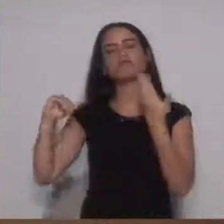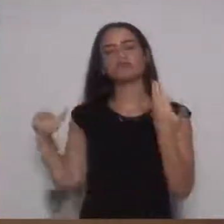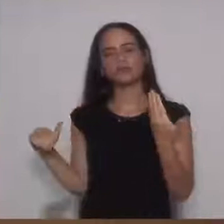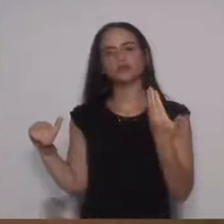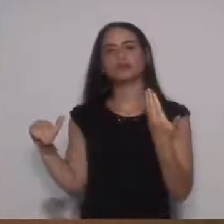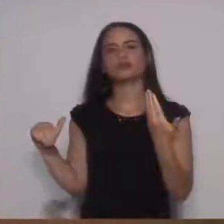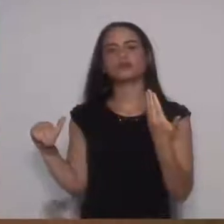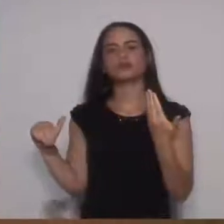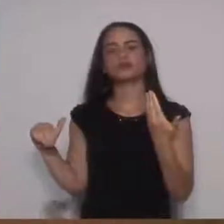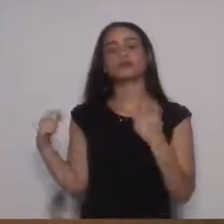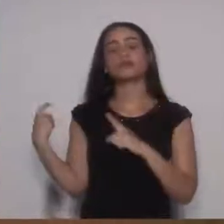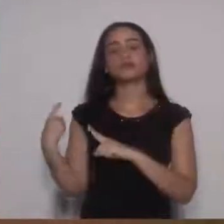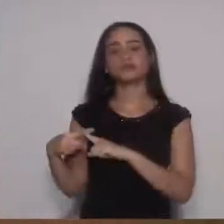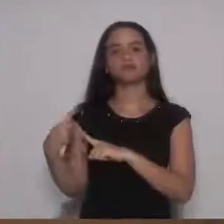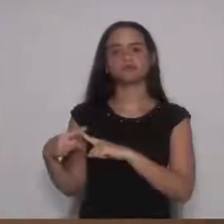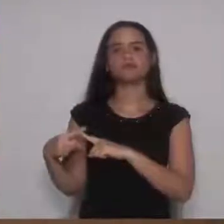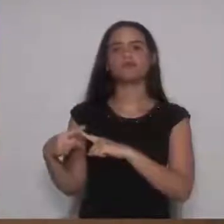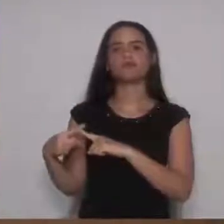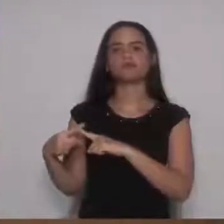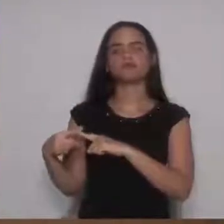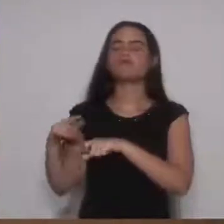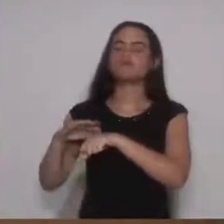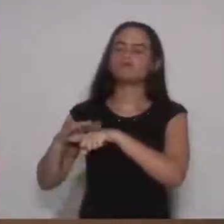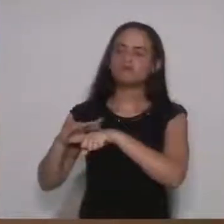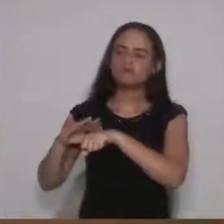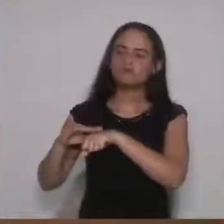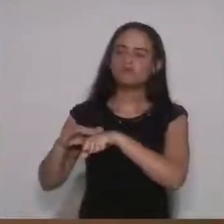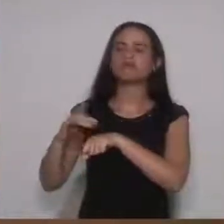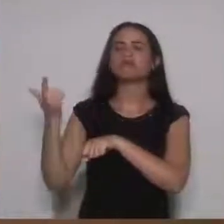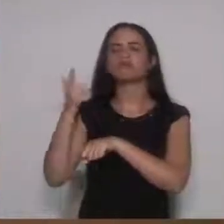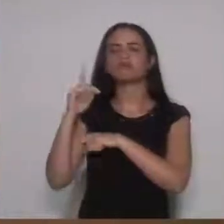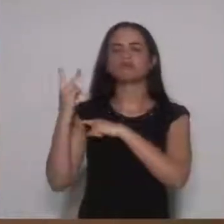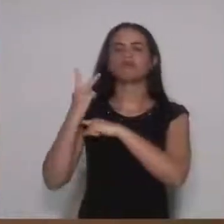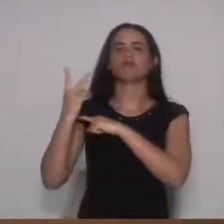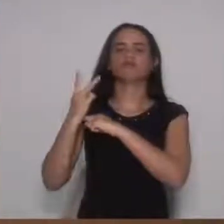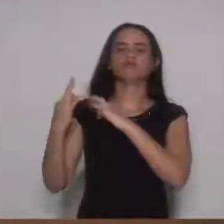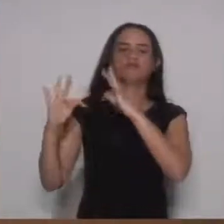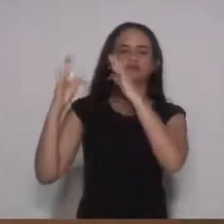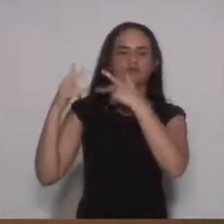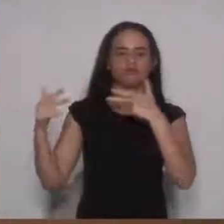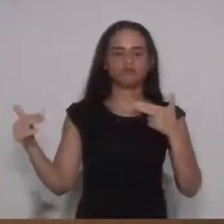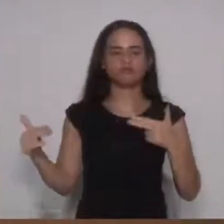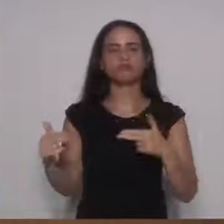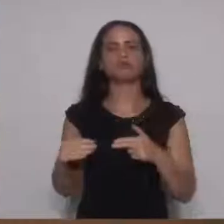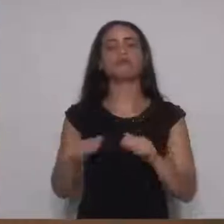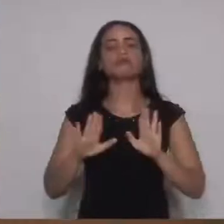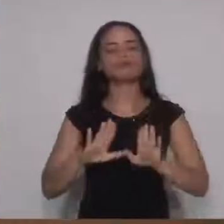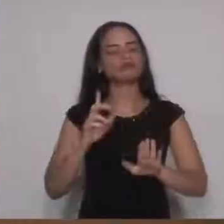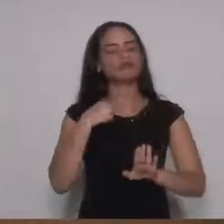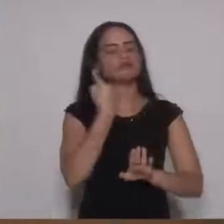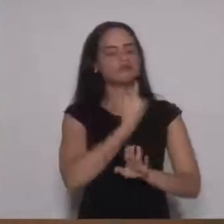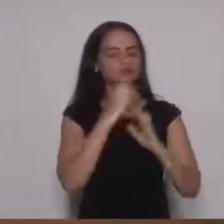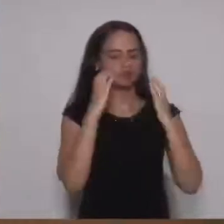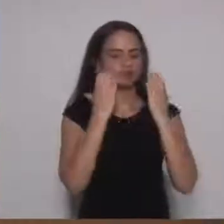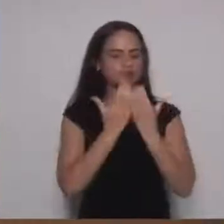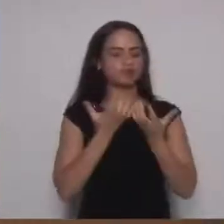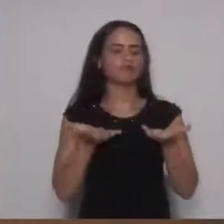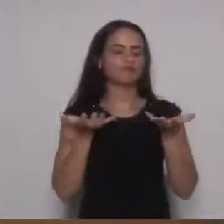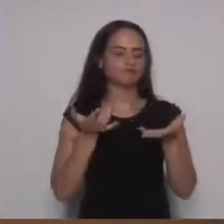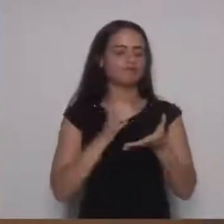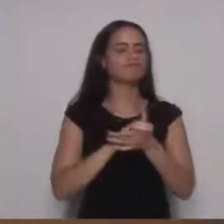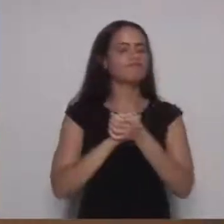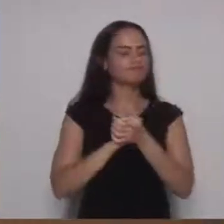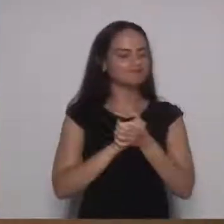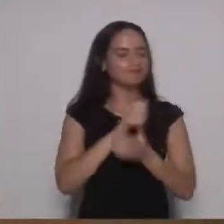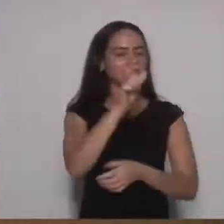para poder cuidar da sua saúde, mas a gente quer cumprimentá-lo